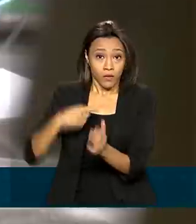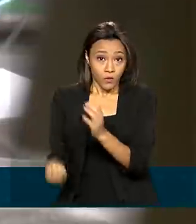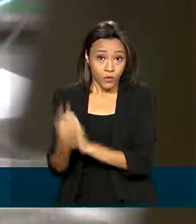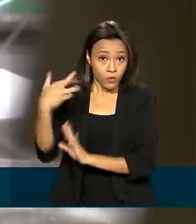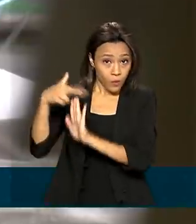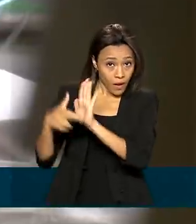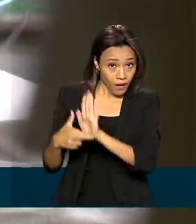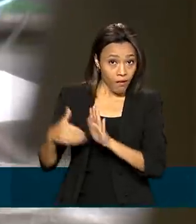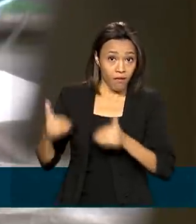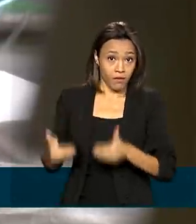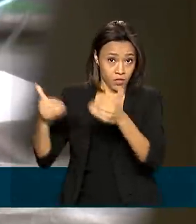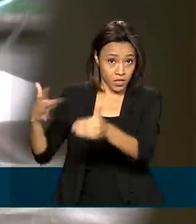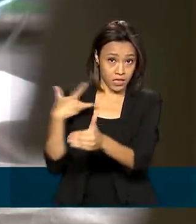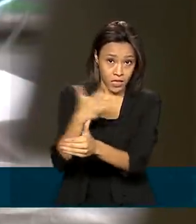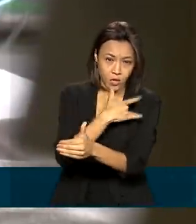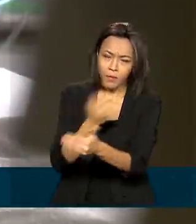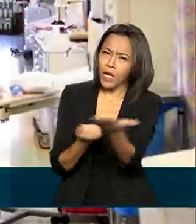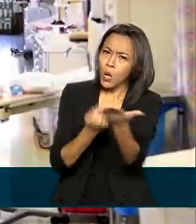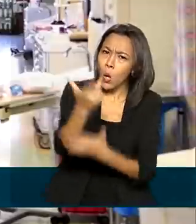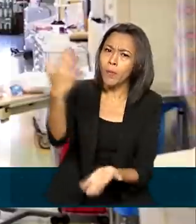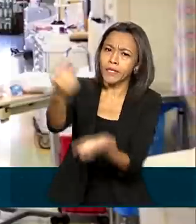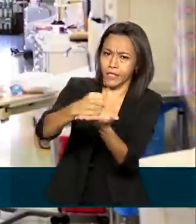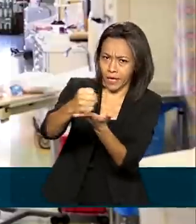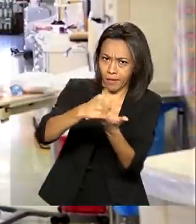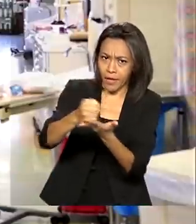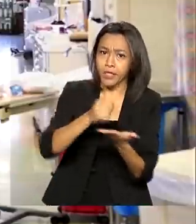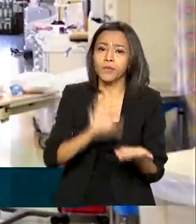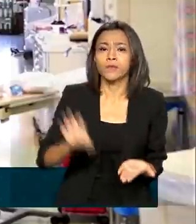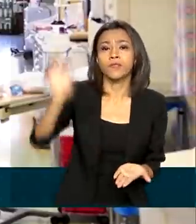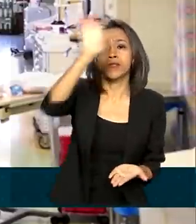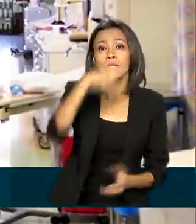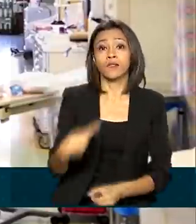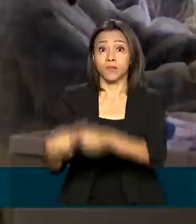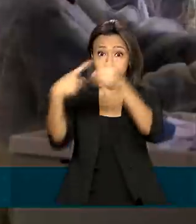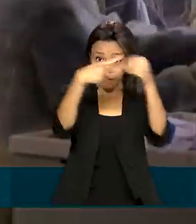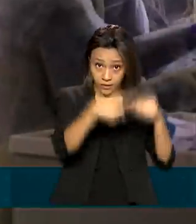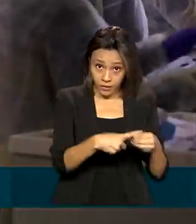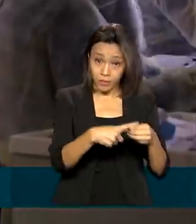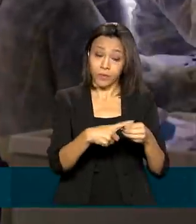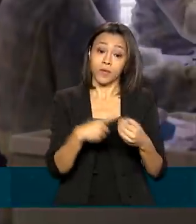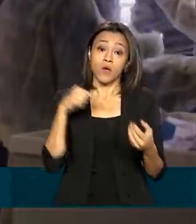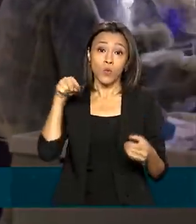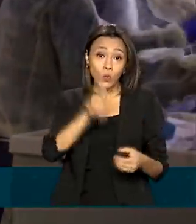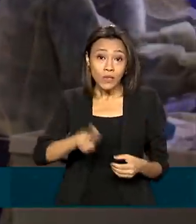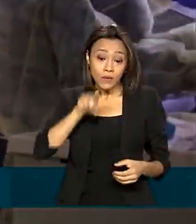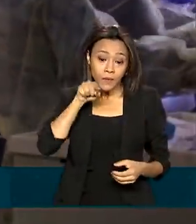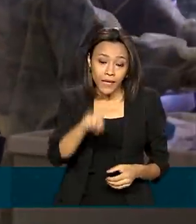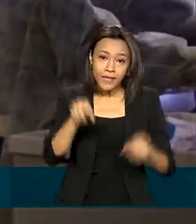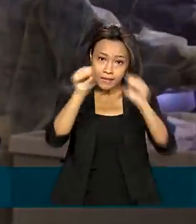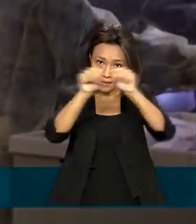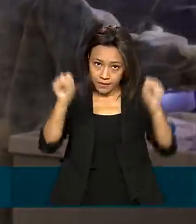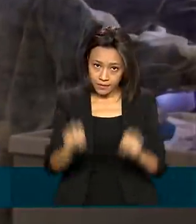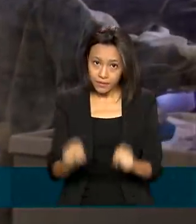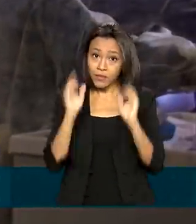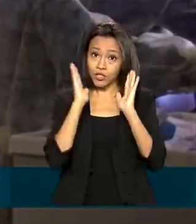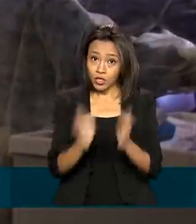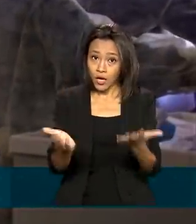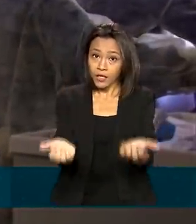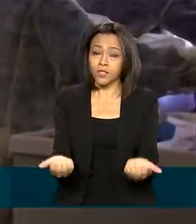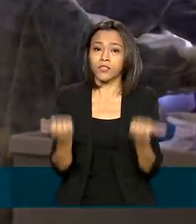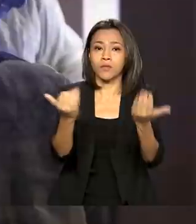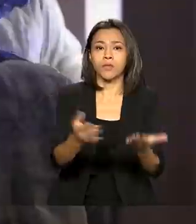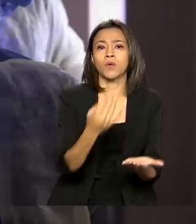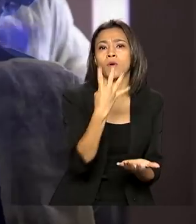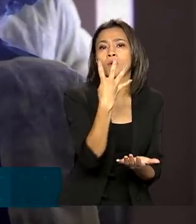requisições que permite a compra dos remédios pelos estados e municípios. Por esse sistema, já foram distribuídos 4